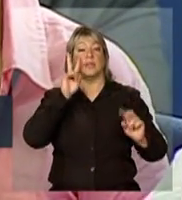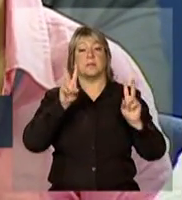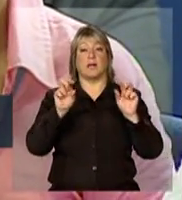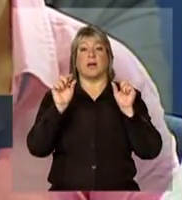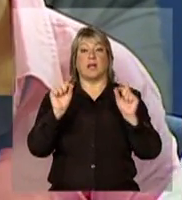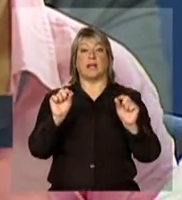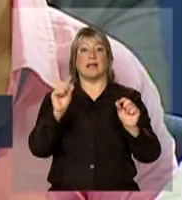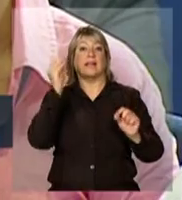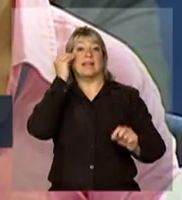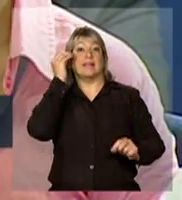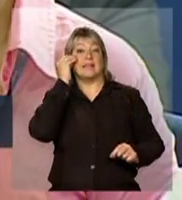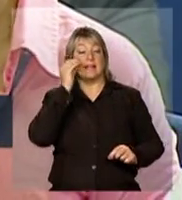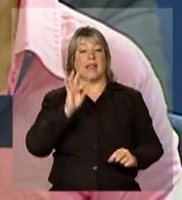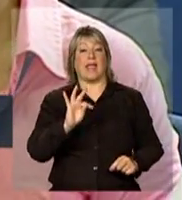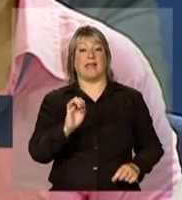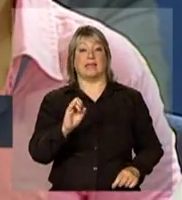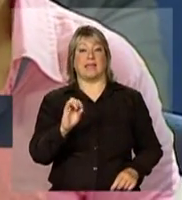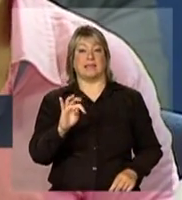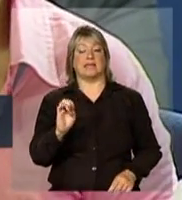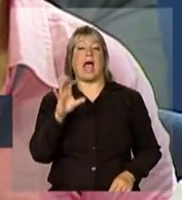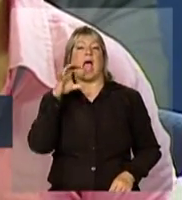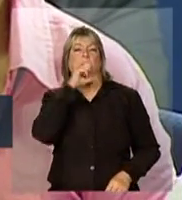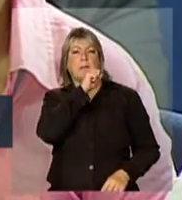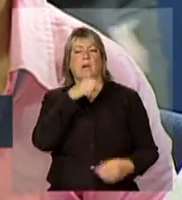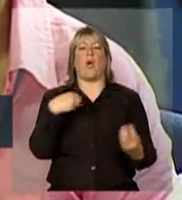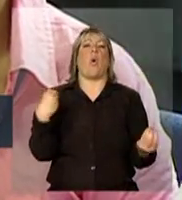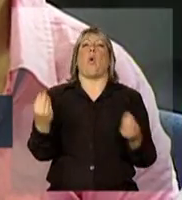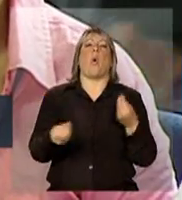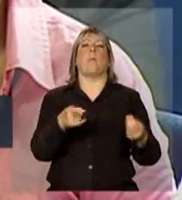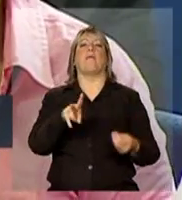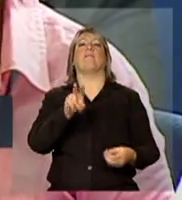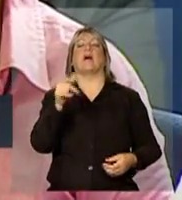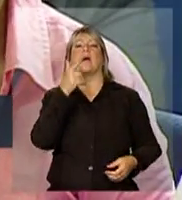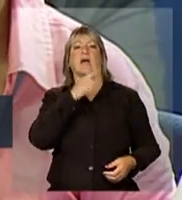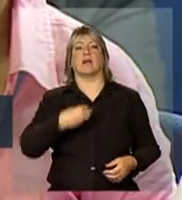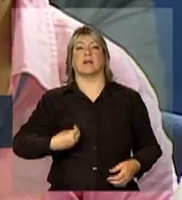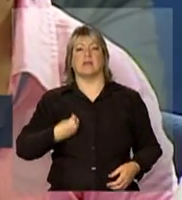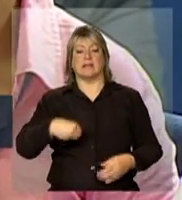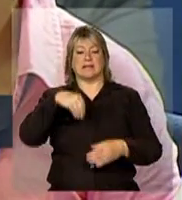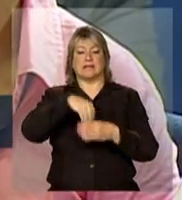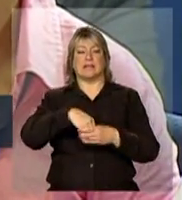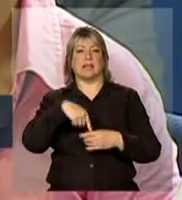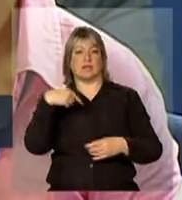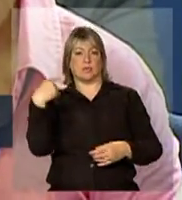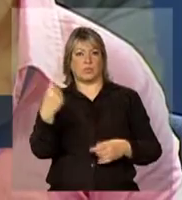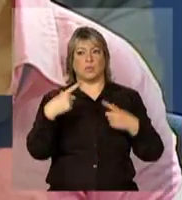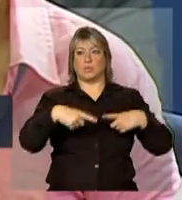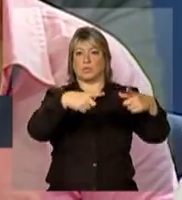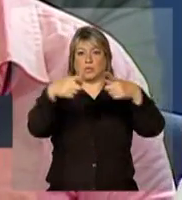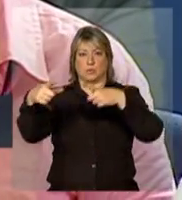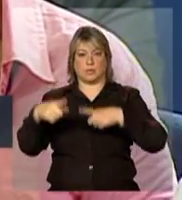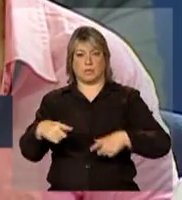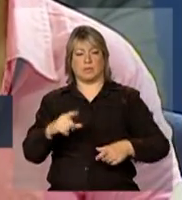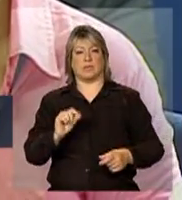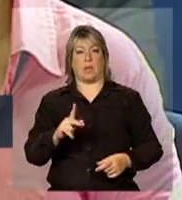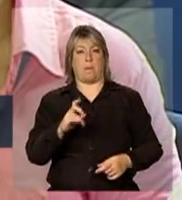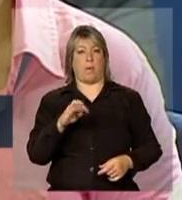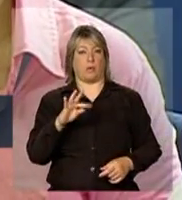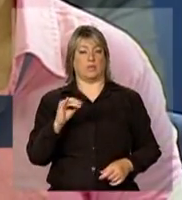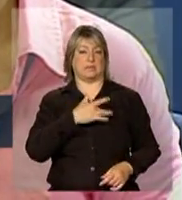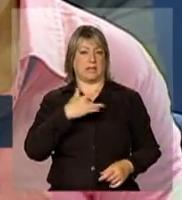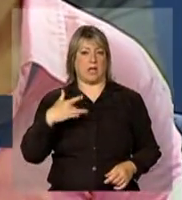teste rápido, como que isso vai acontecer nas unidades de saúde, se há frentes